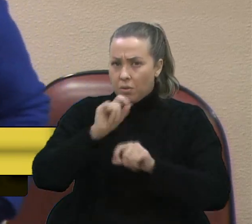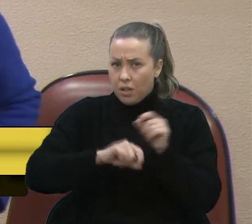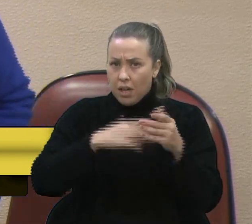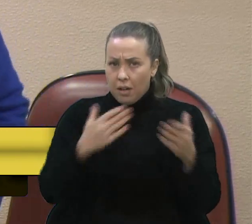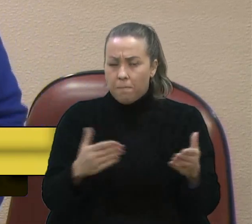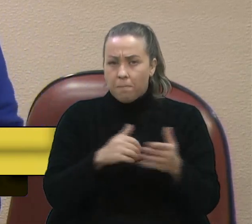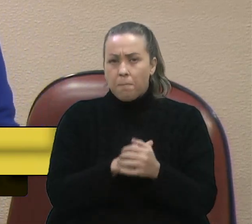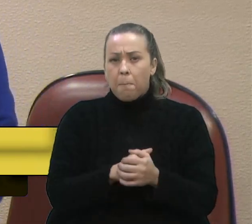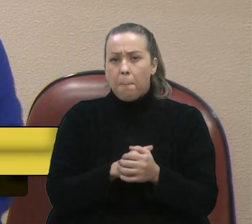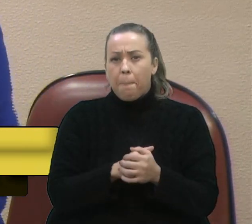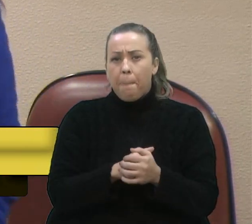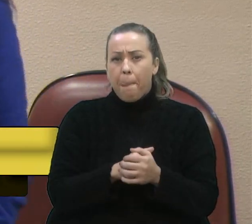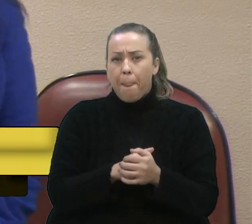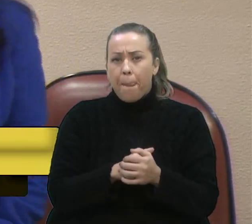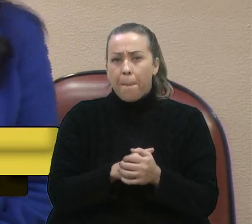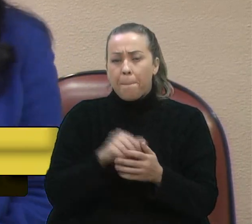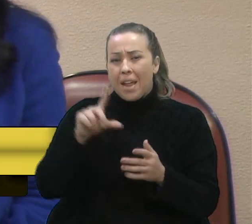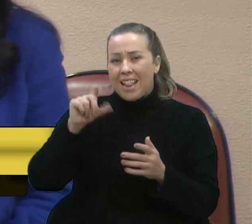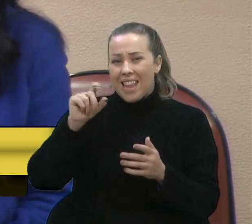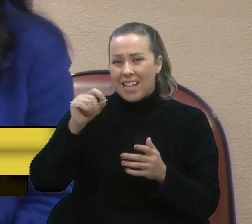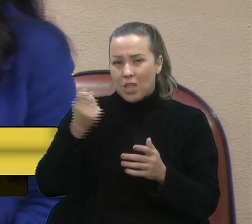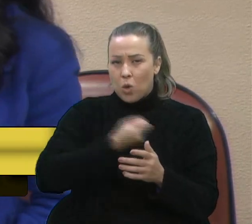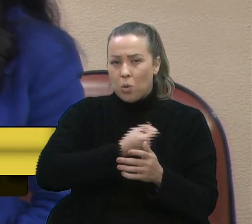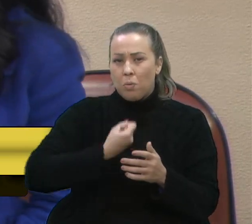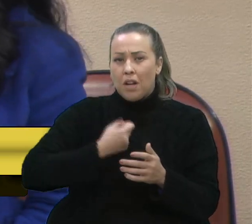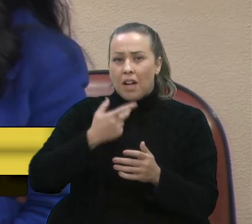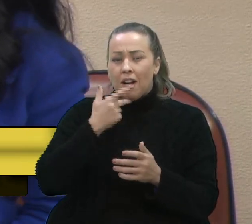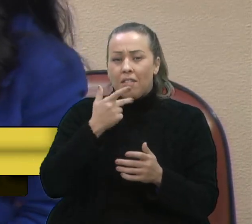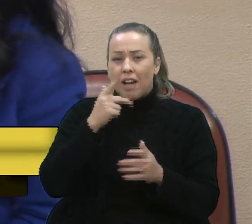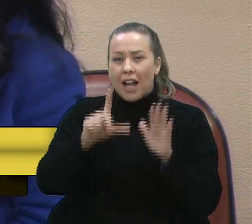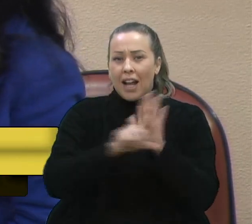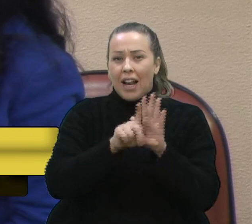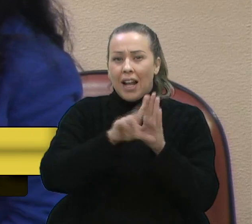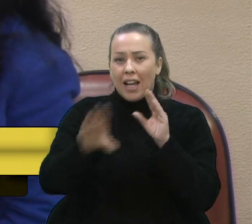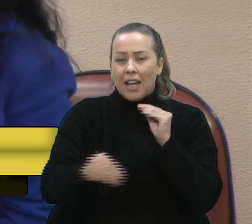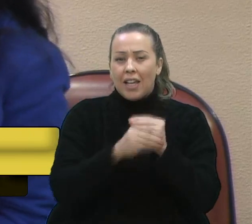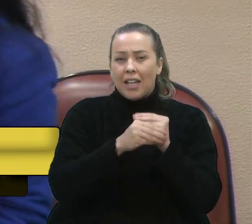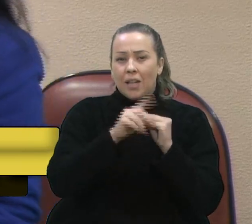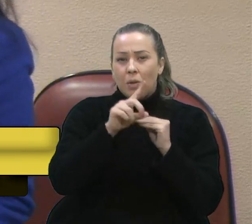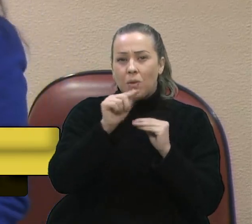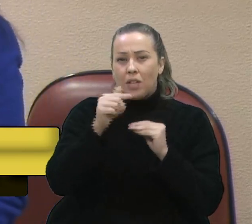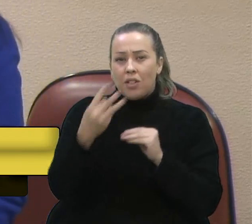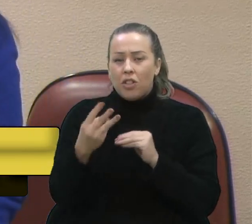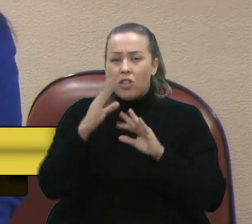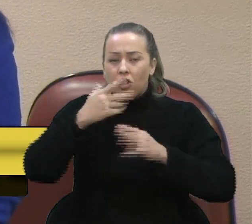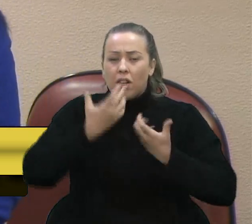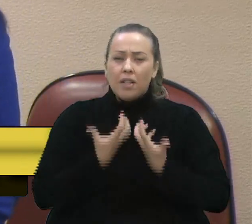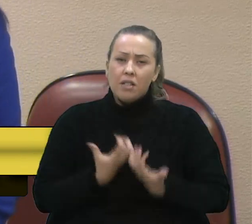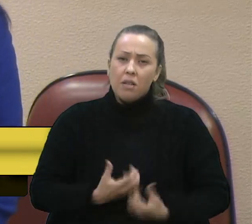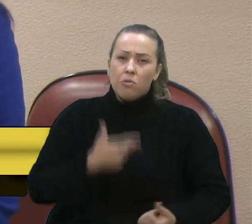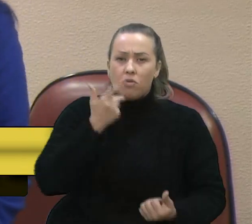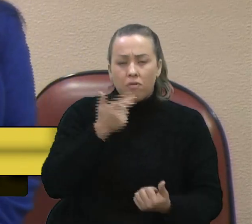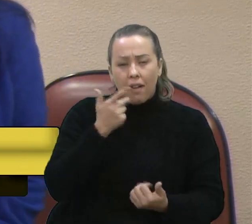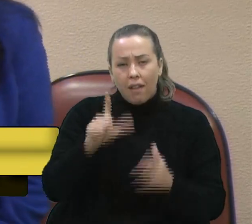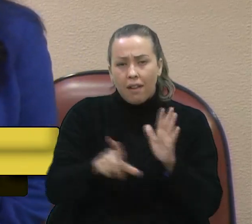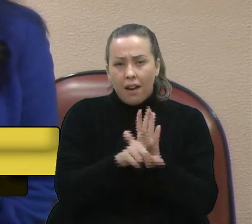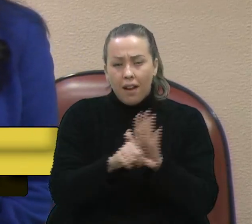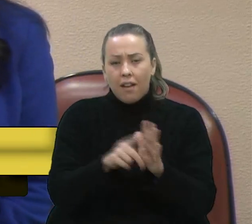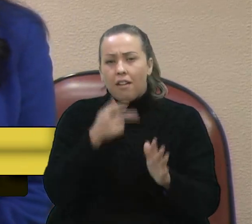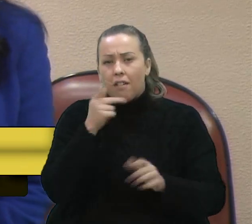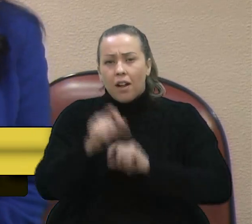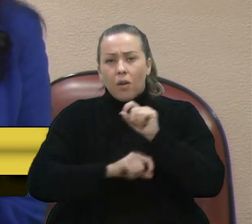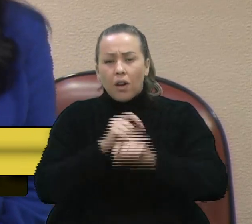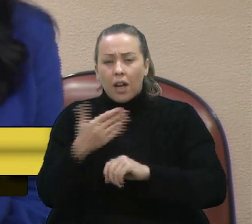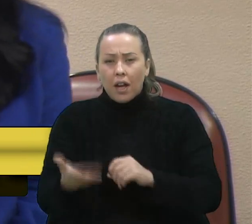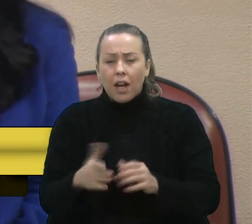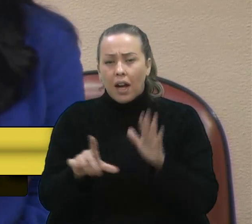é o 10, quando fala da tal lei complementar 173, a gente já cansou de falar dela aqui. E aí diz aqui que